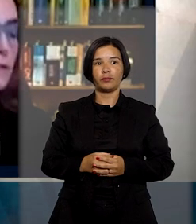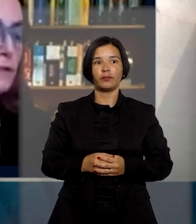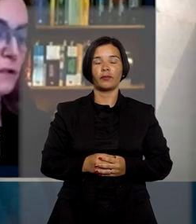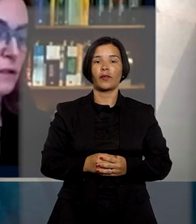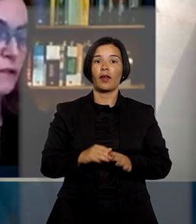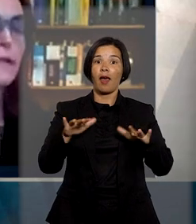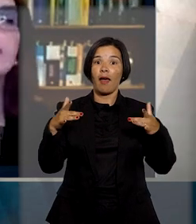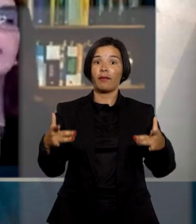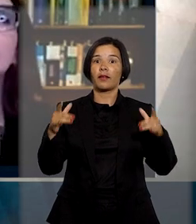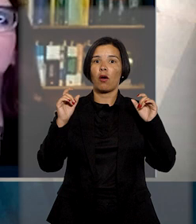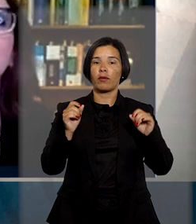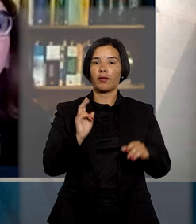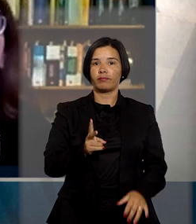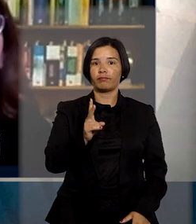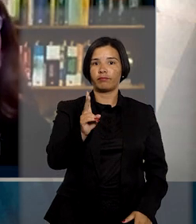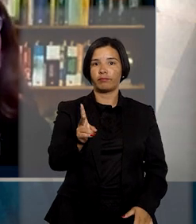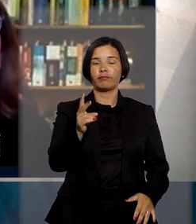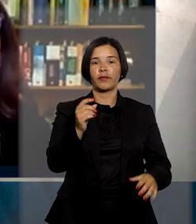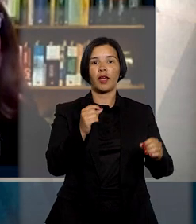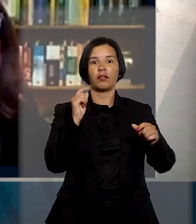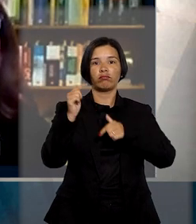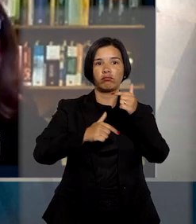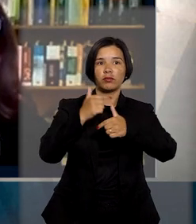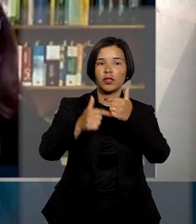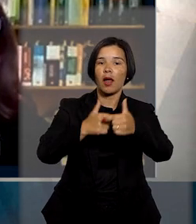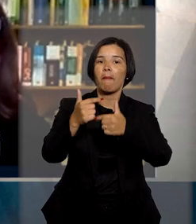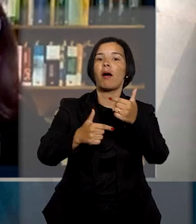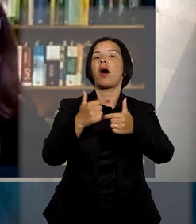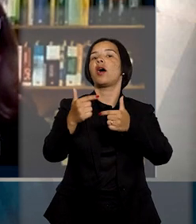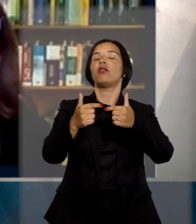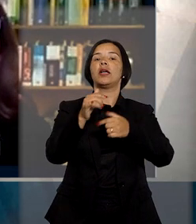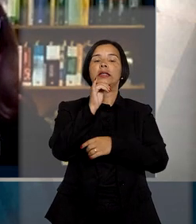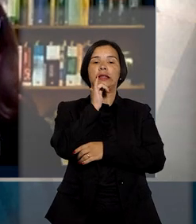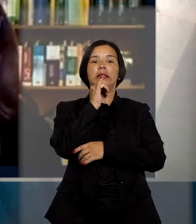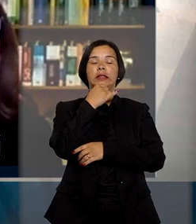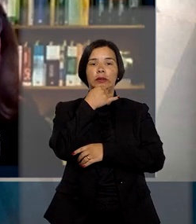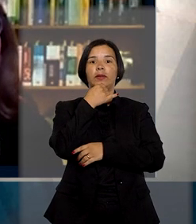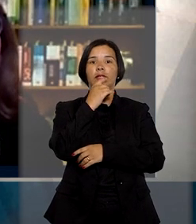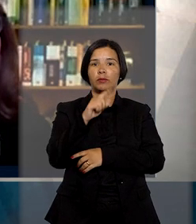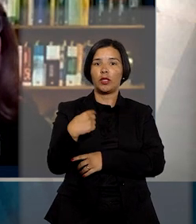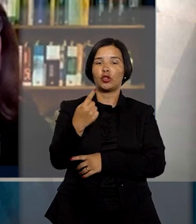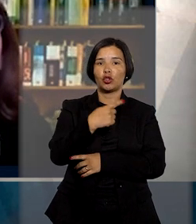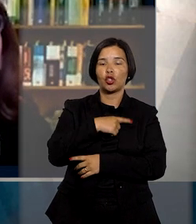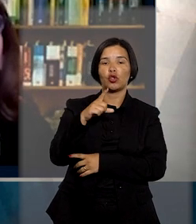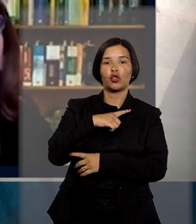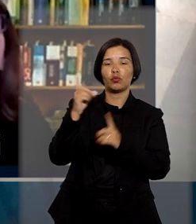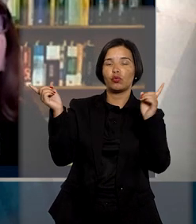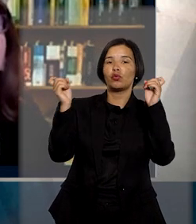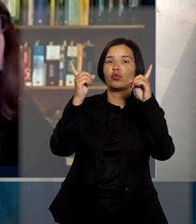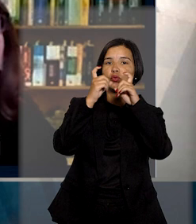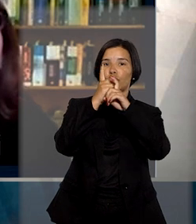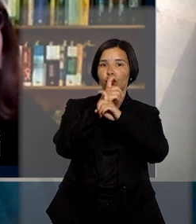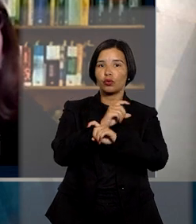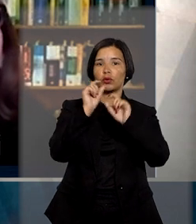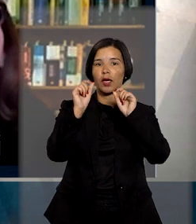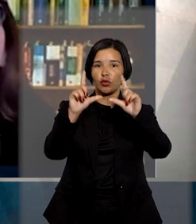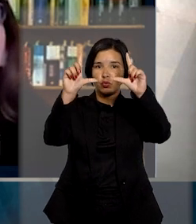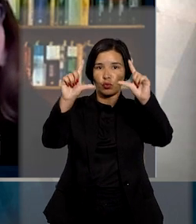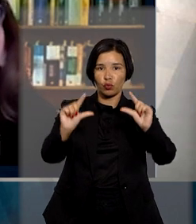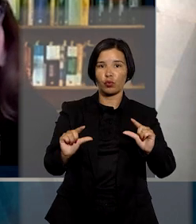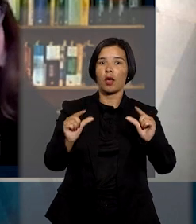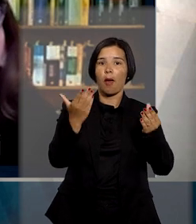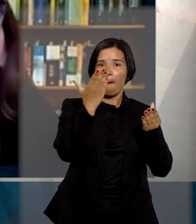Entretanto, mesmo diante deste enorme desempenho, infelizmente, nós temos tido dificuldade para